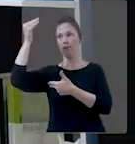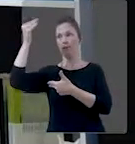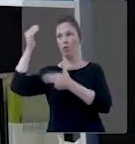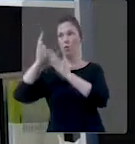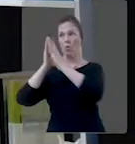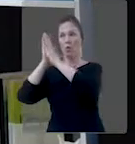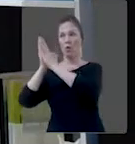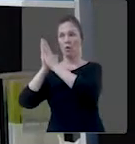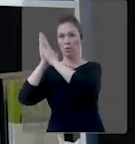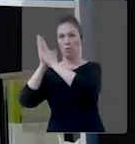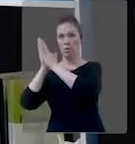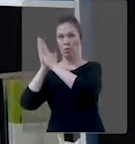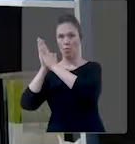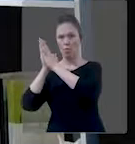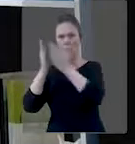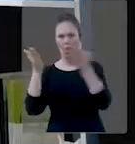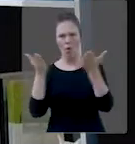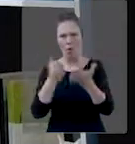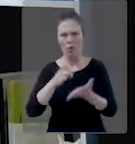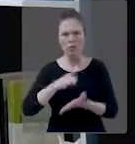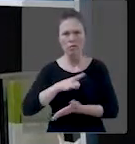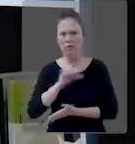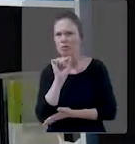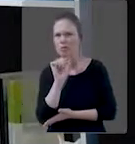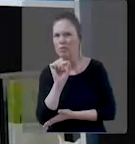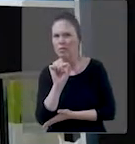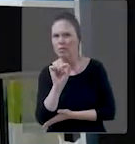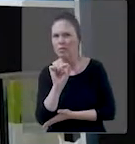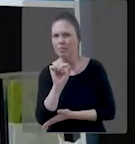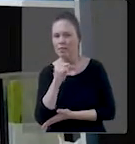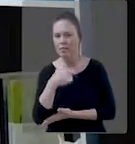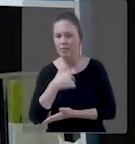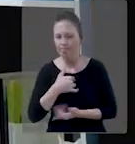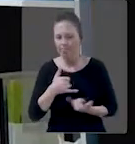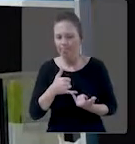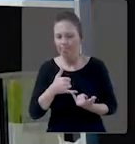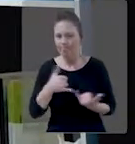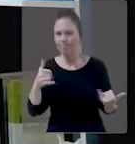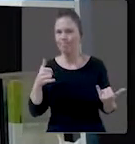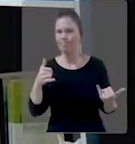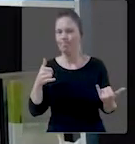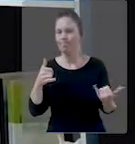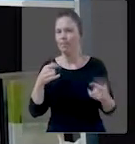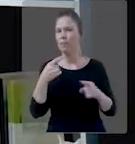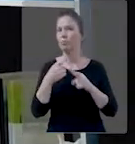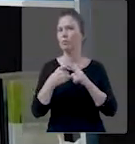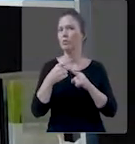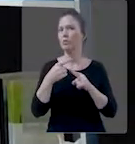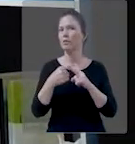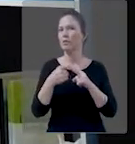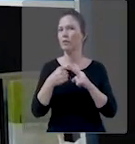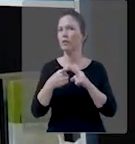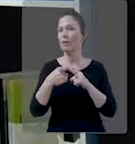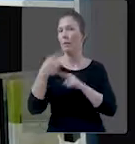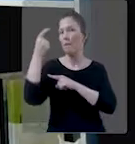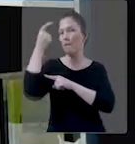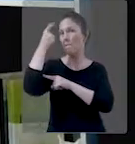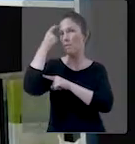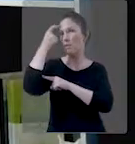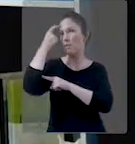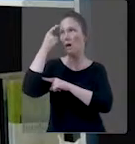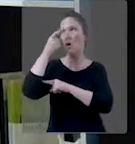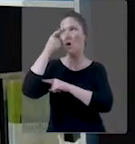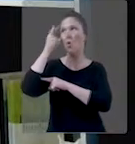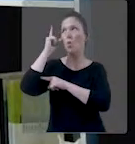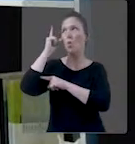com o que você estaria vivendo hoje? Eu fiquei assim, confesso que fiquei chocada com aquela pergunta, porque a gente logo se